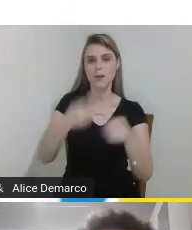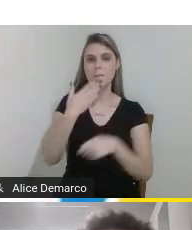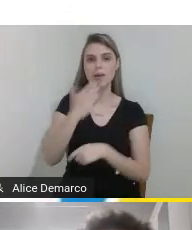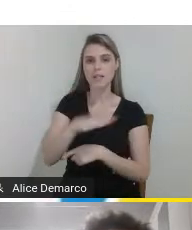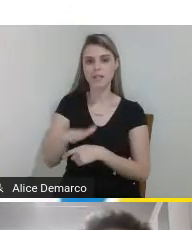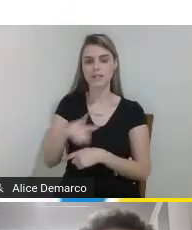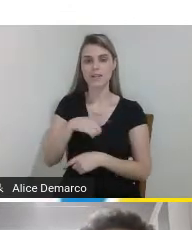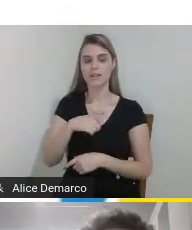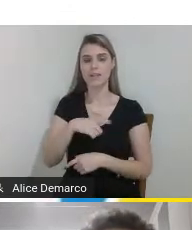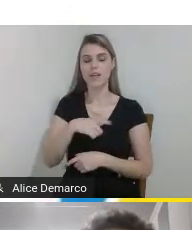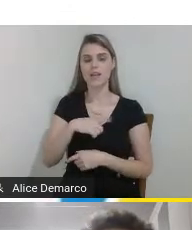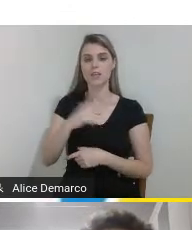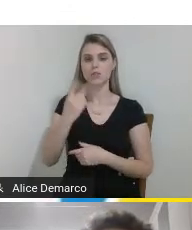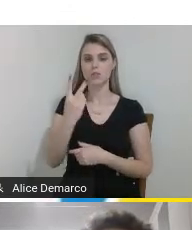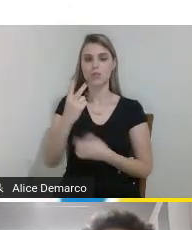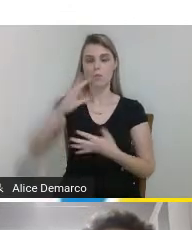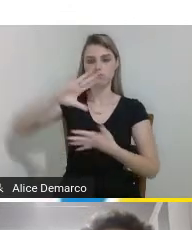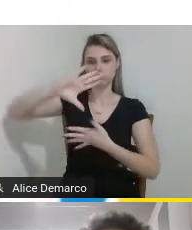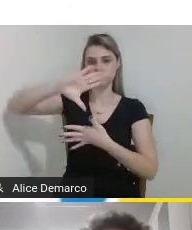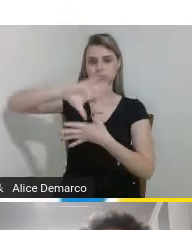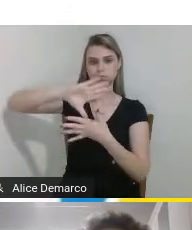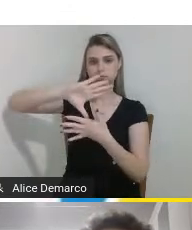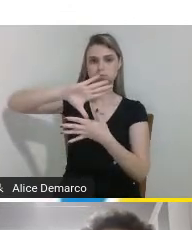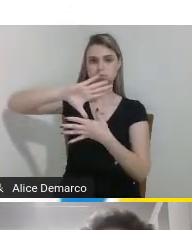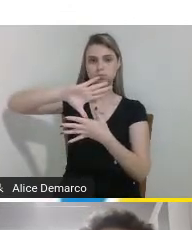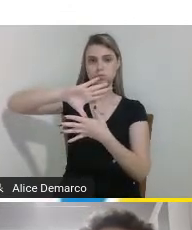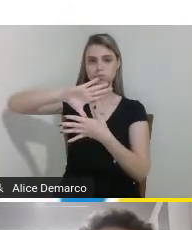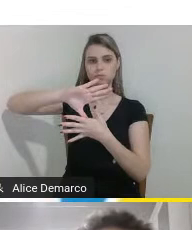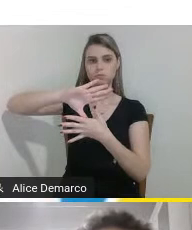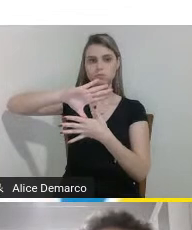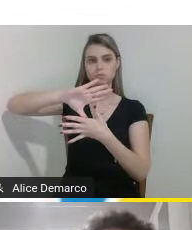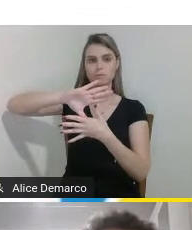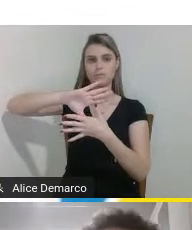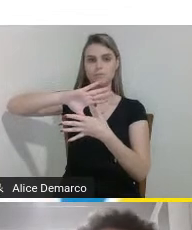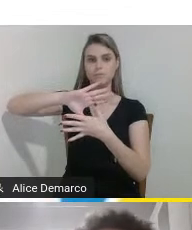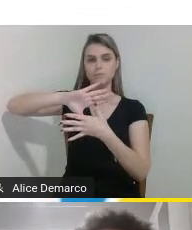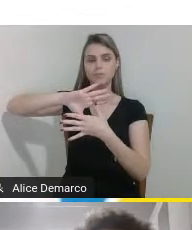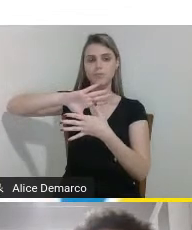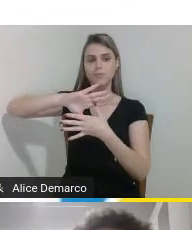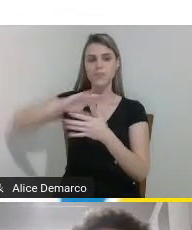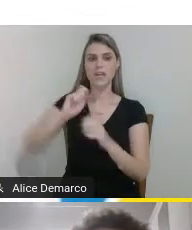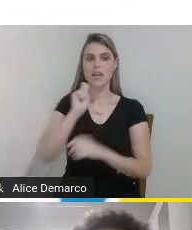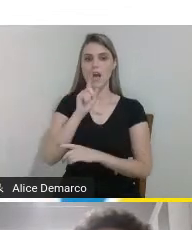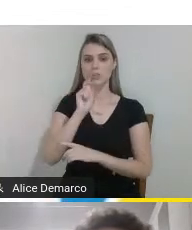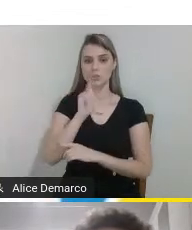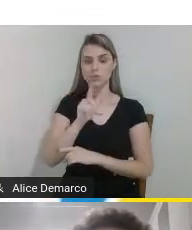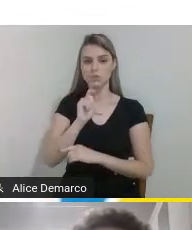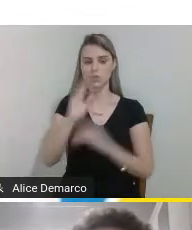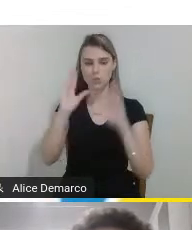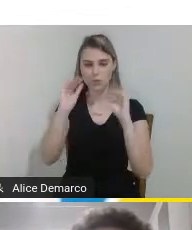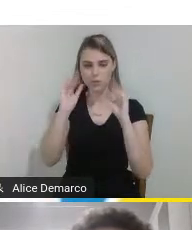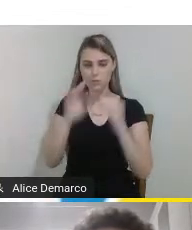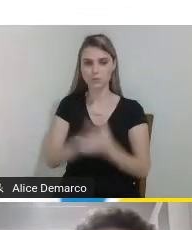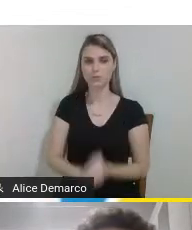são duas mãos gestualizando alguma coisa uma para cima e uma para baixo em azul escuro próximo